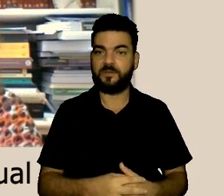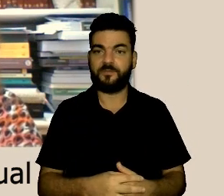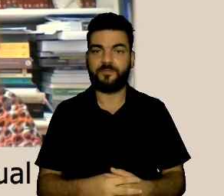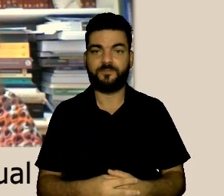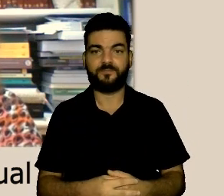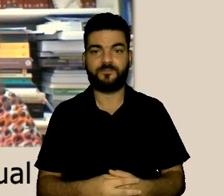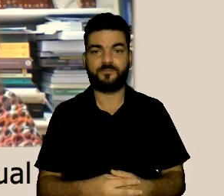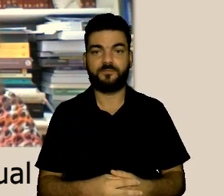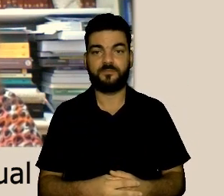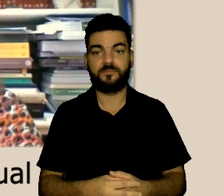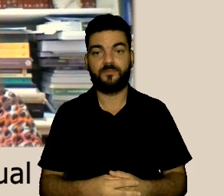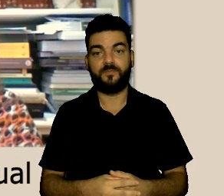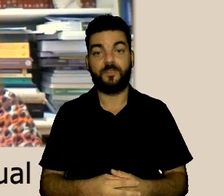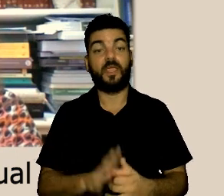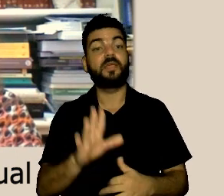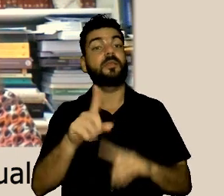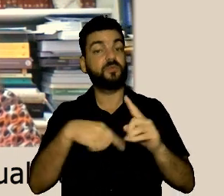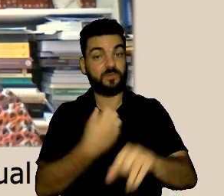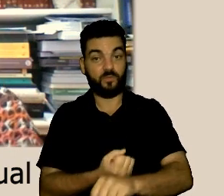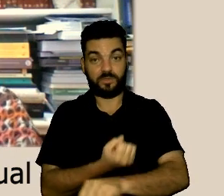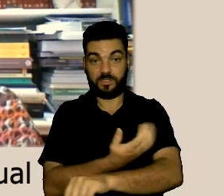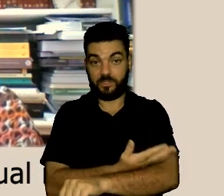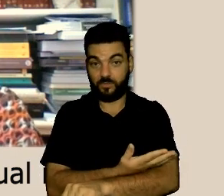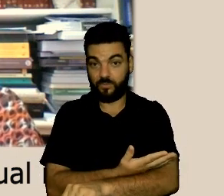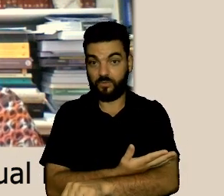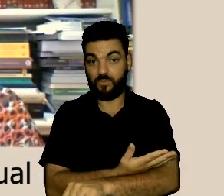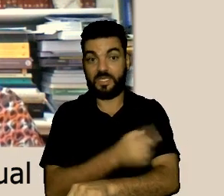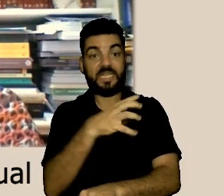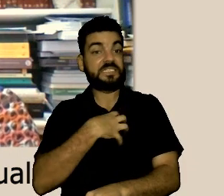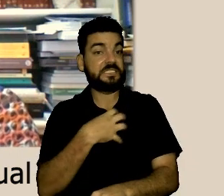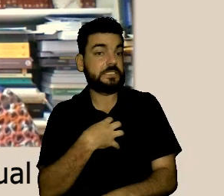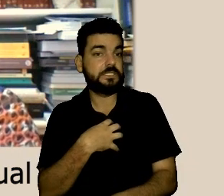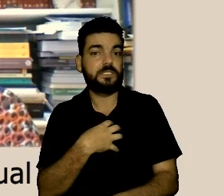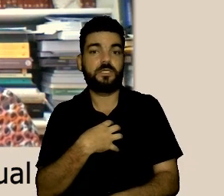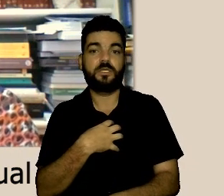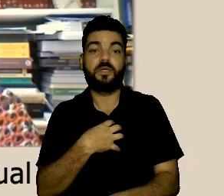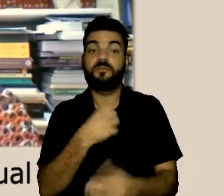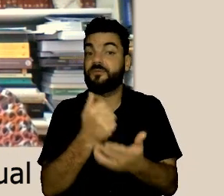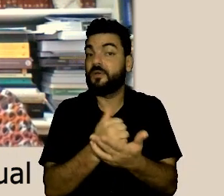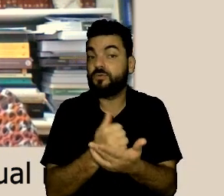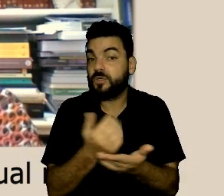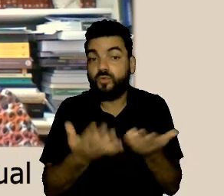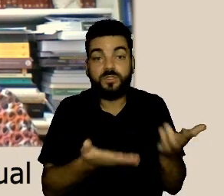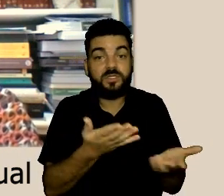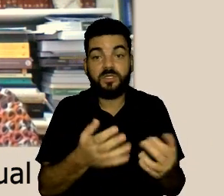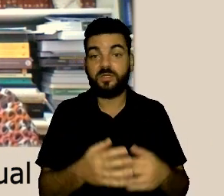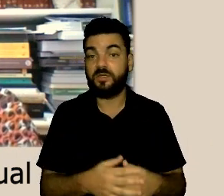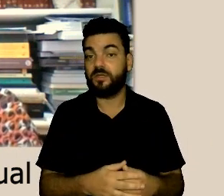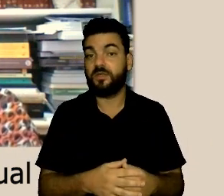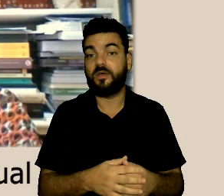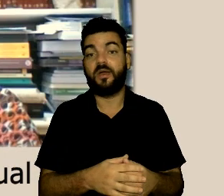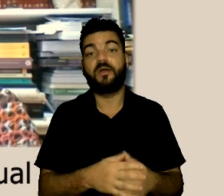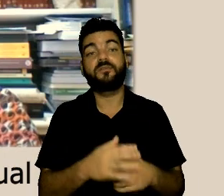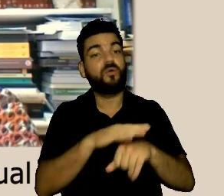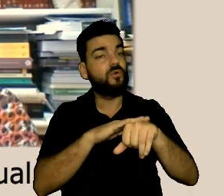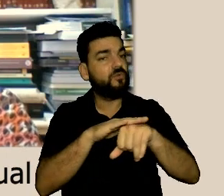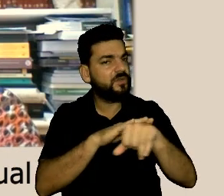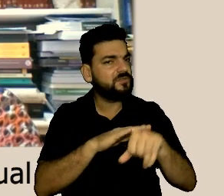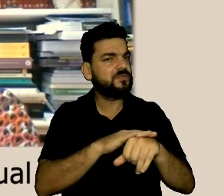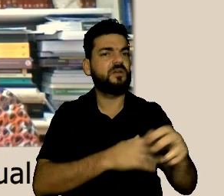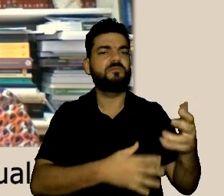e trabalhar são as emoções que sobraram dessa situação e as emoções que sobraram dessas